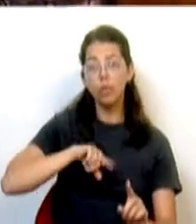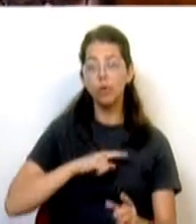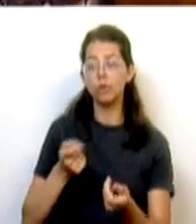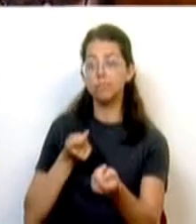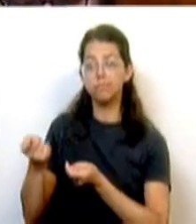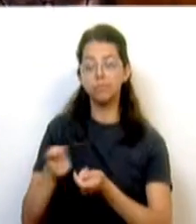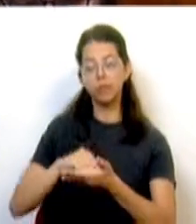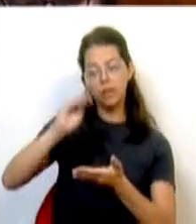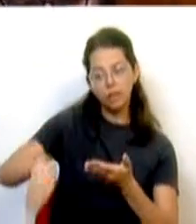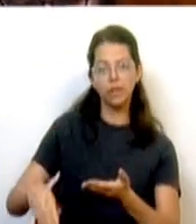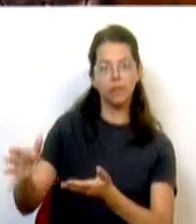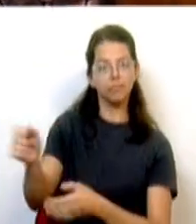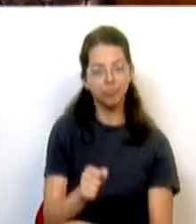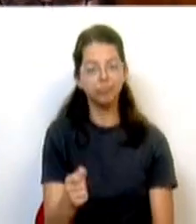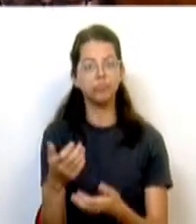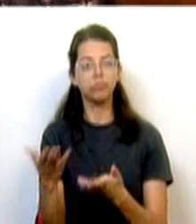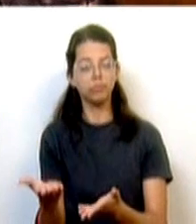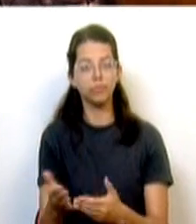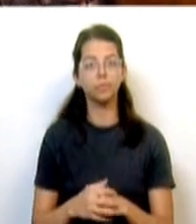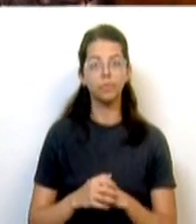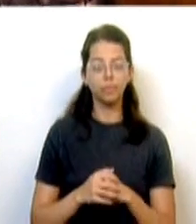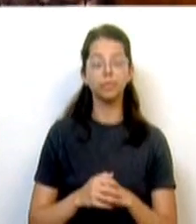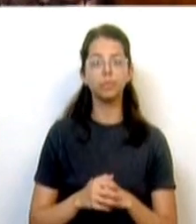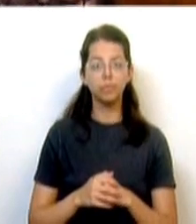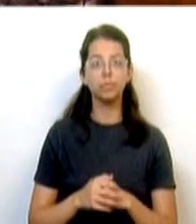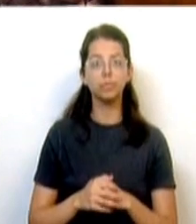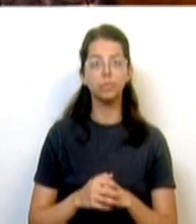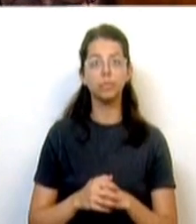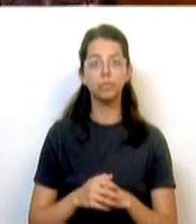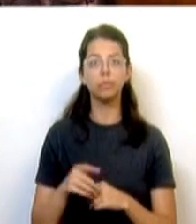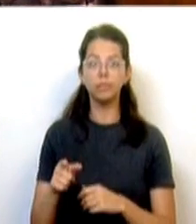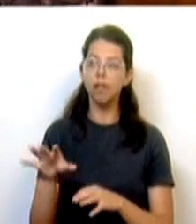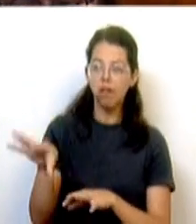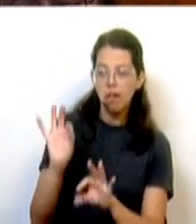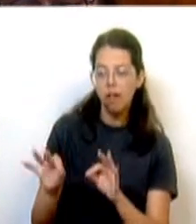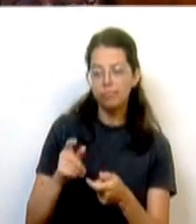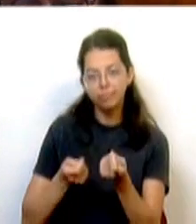gestores, é para isso que eles são selecionados.